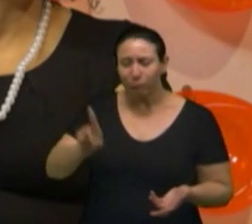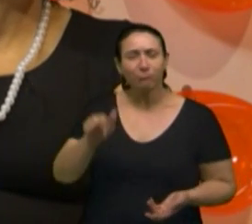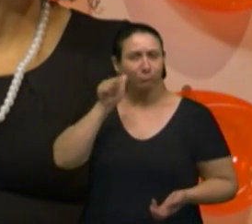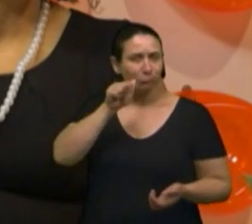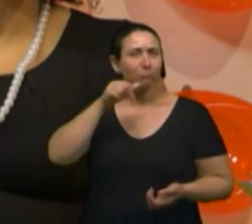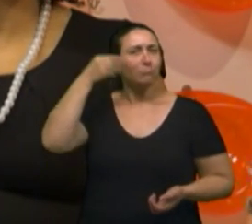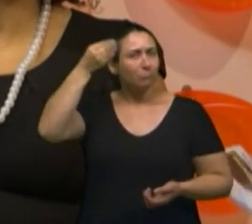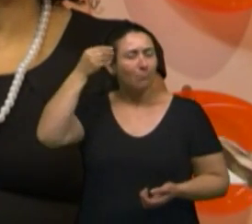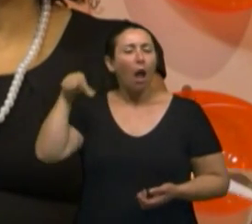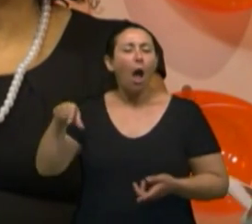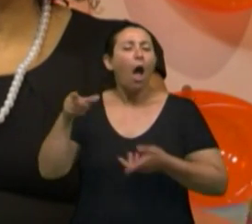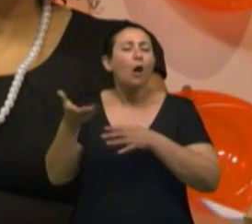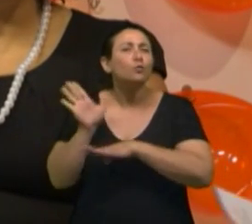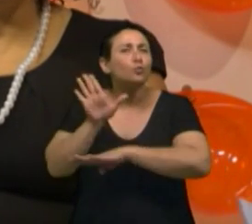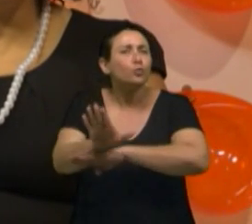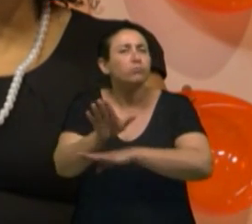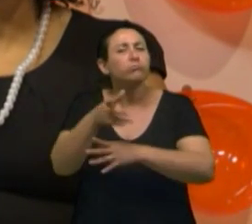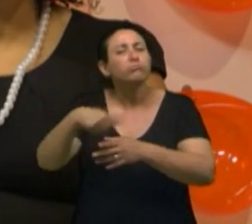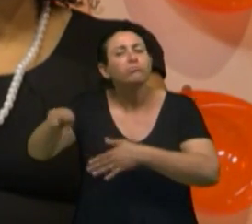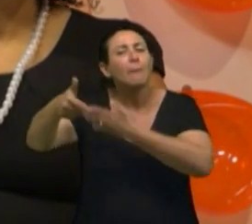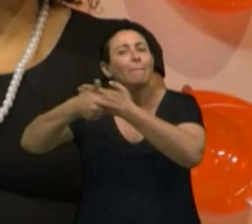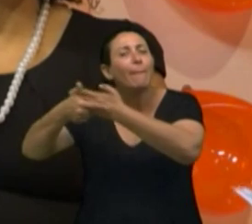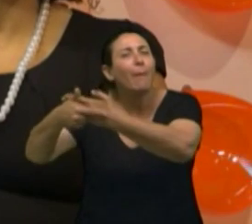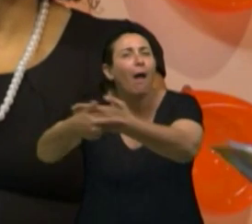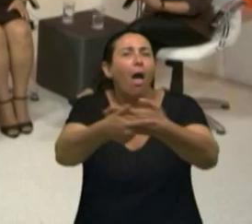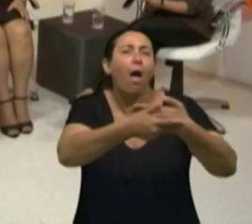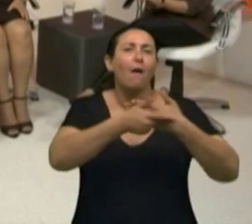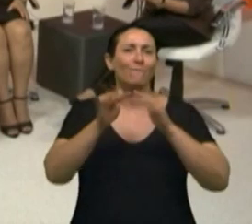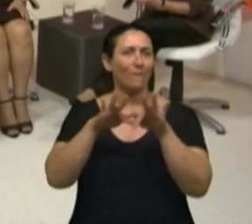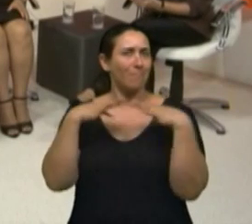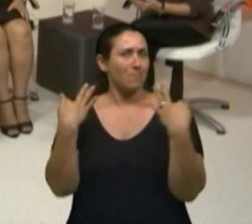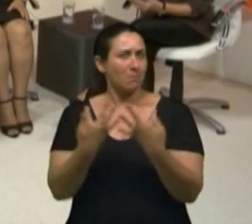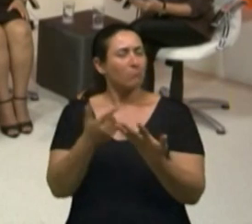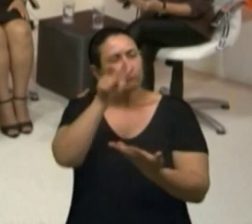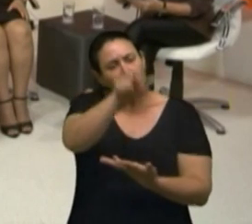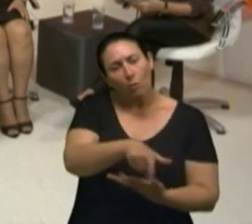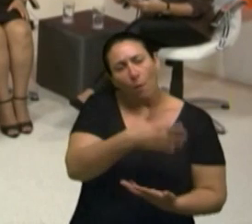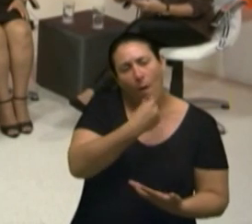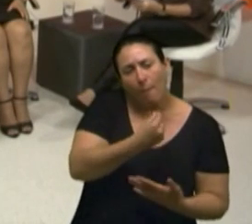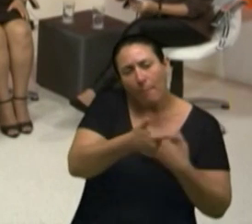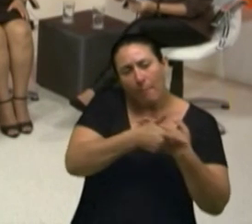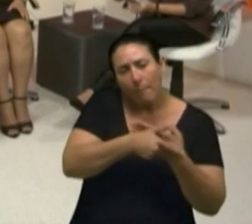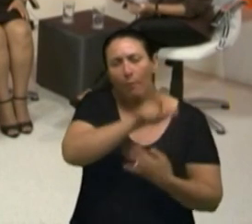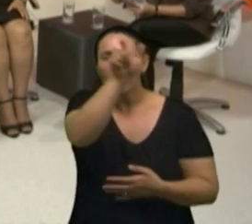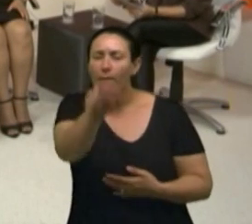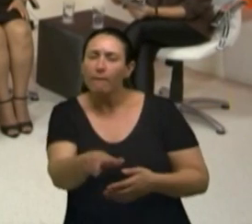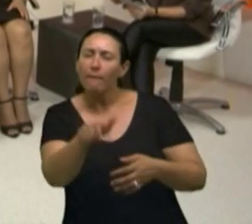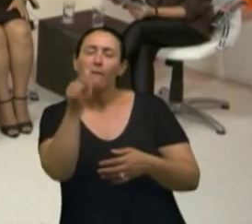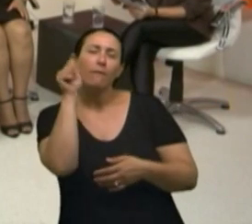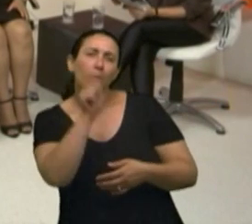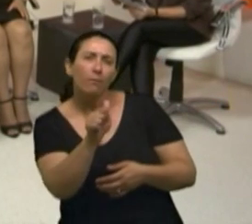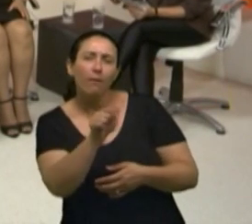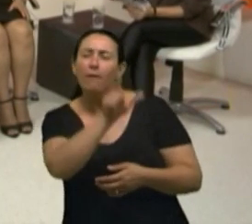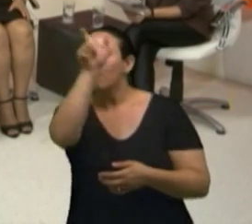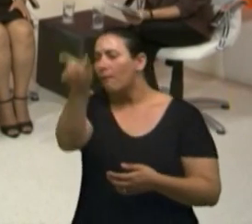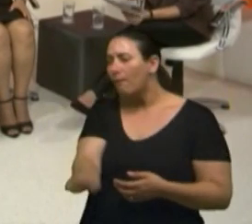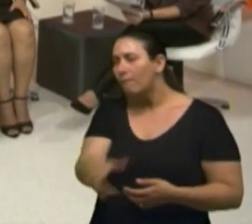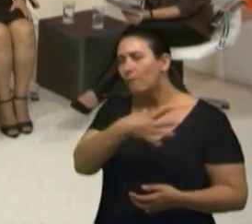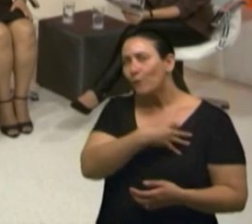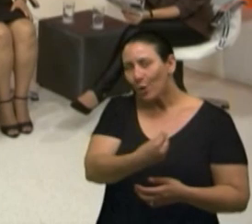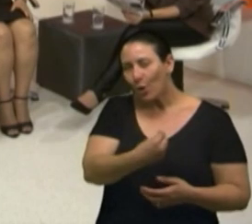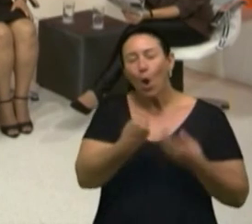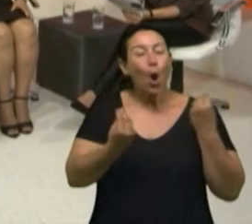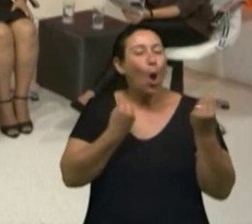fala sobre os papéis na família, né? Qual é o papel do homem, da mulher, dos filhos, como trabalhar essas